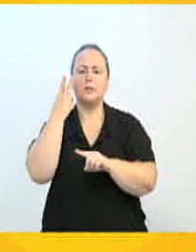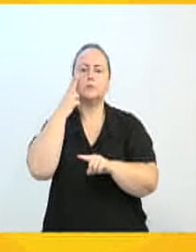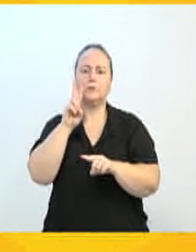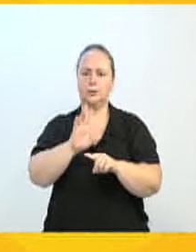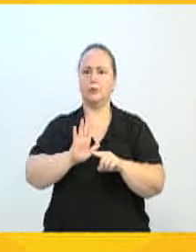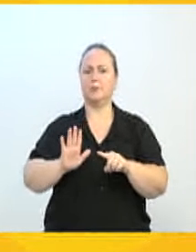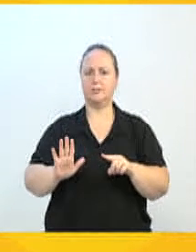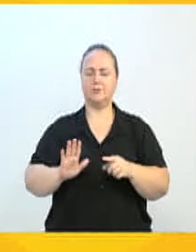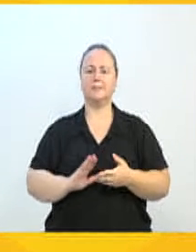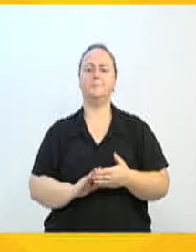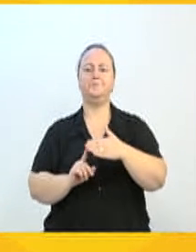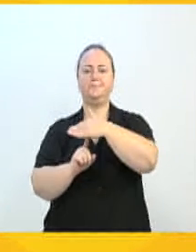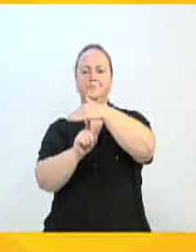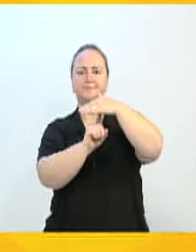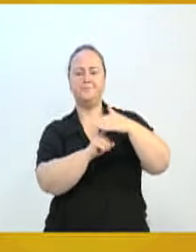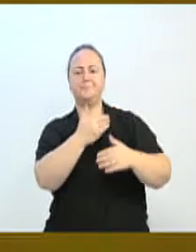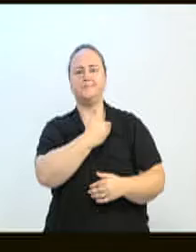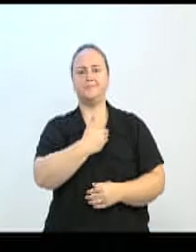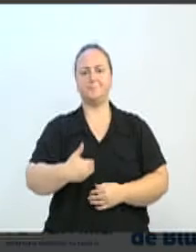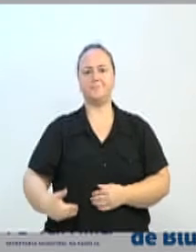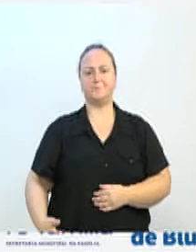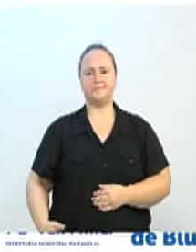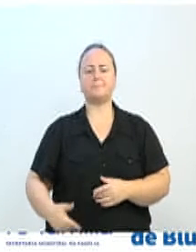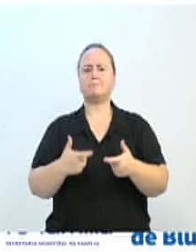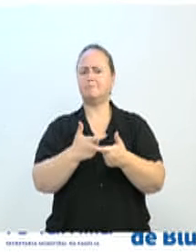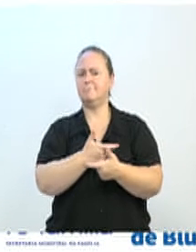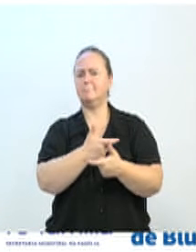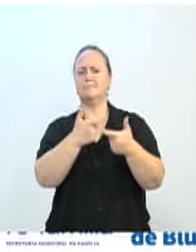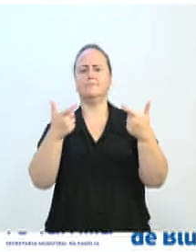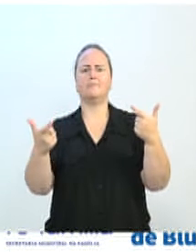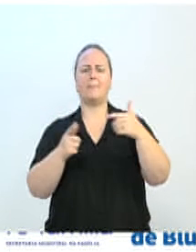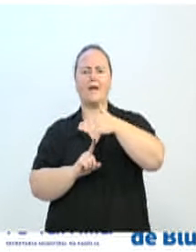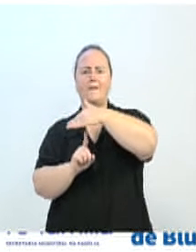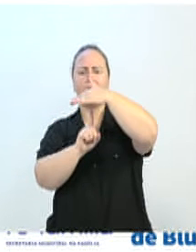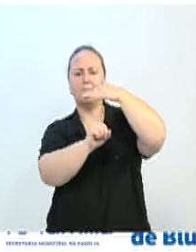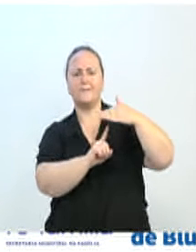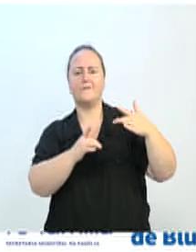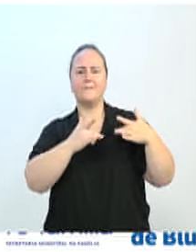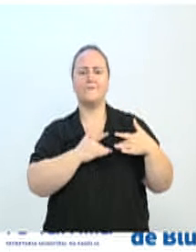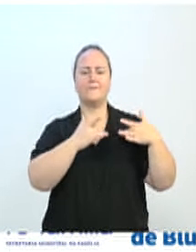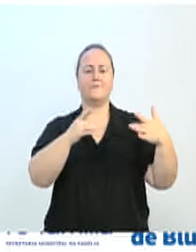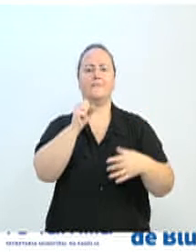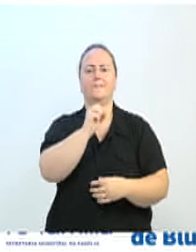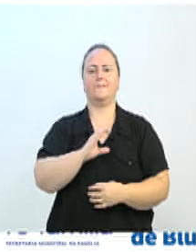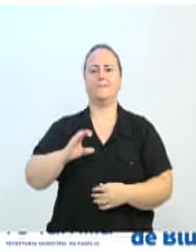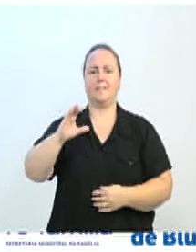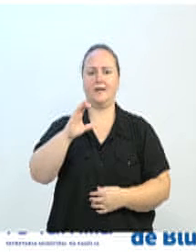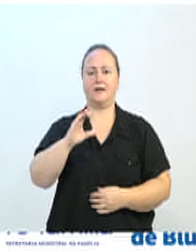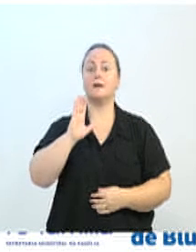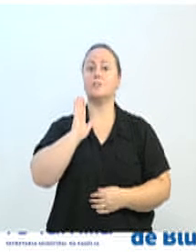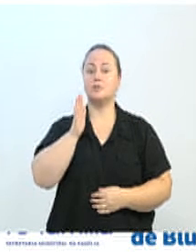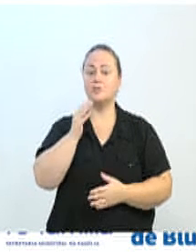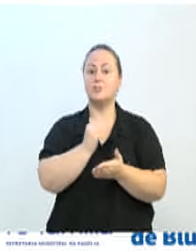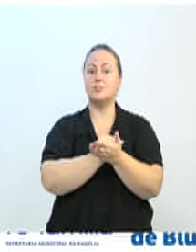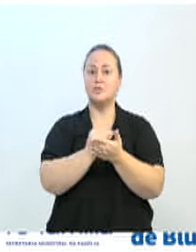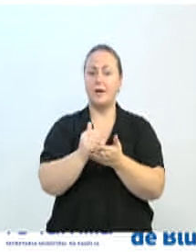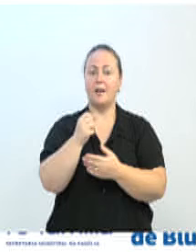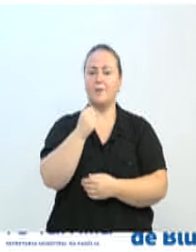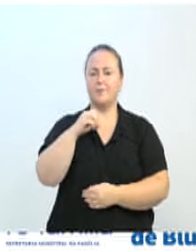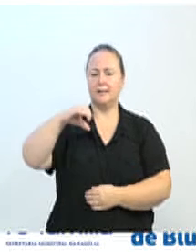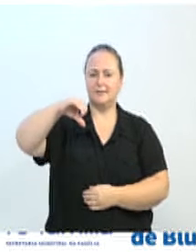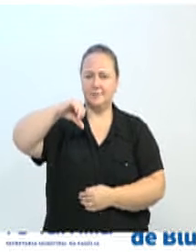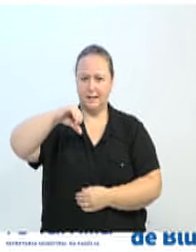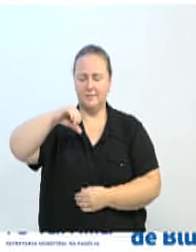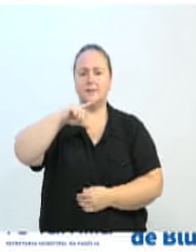Feira da Amizade. Considerada a maior feira de solidariedade do Estado de Santa Catarina. Desde 1989, ela beneficia